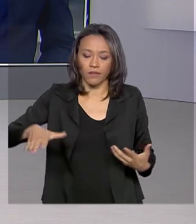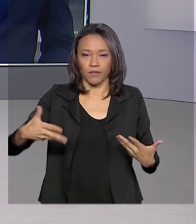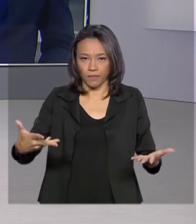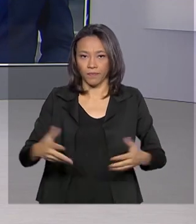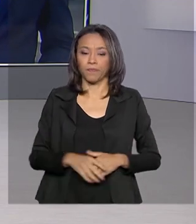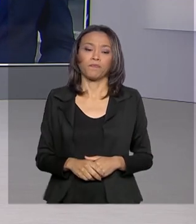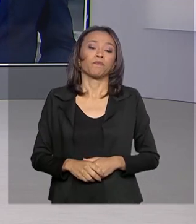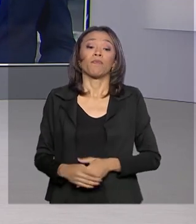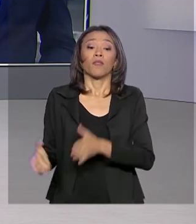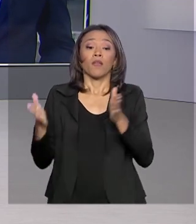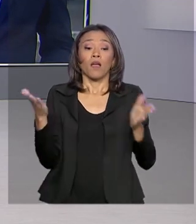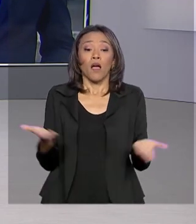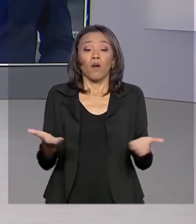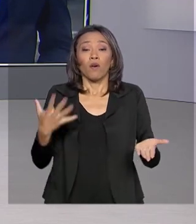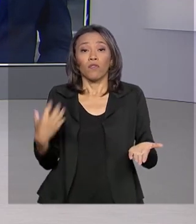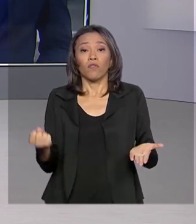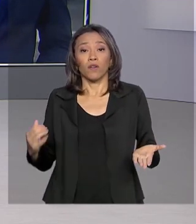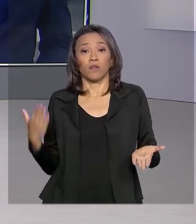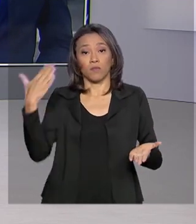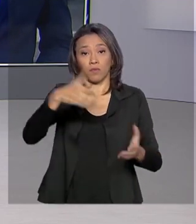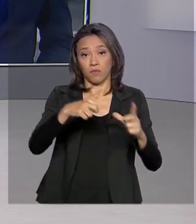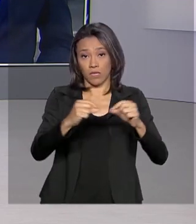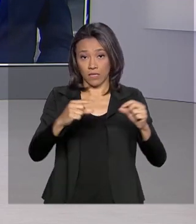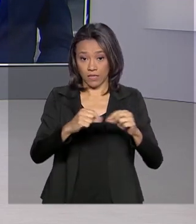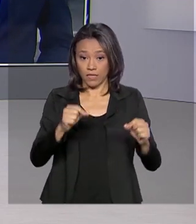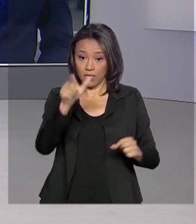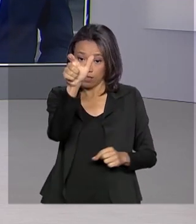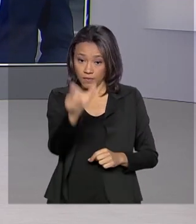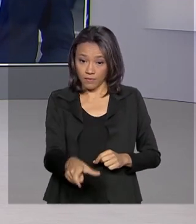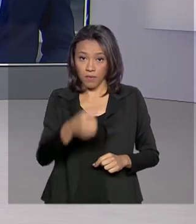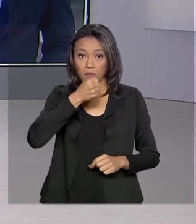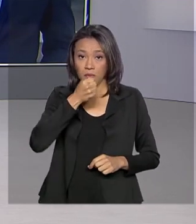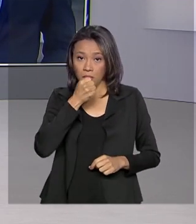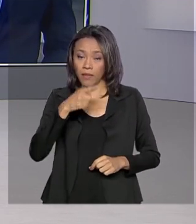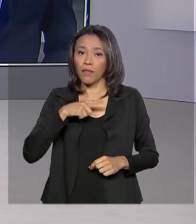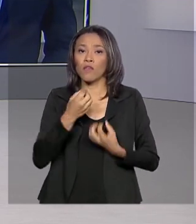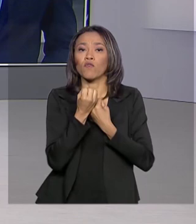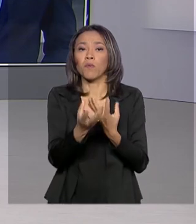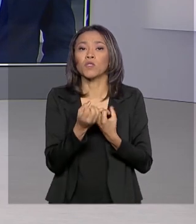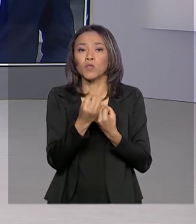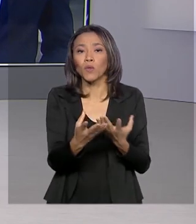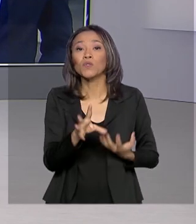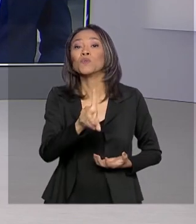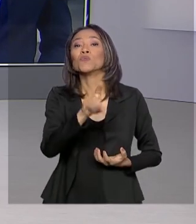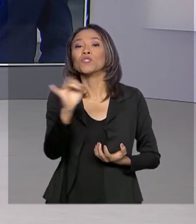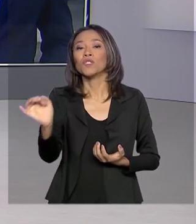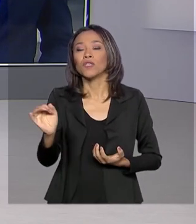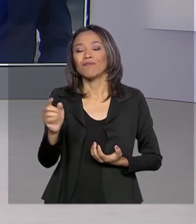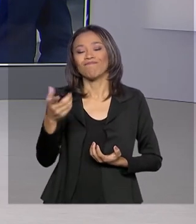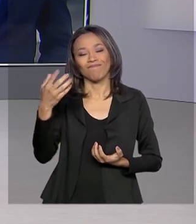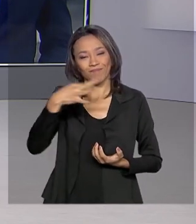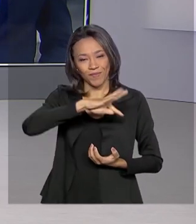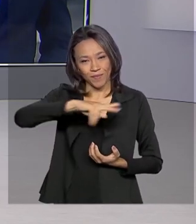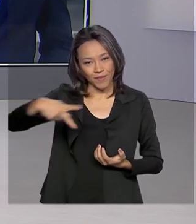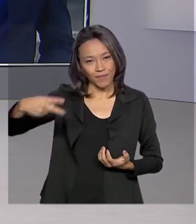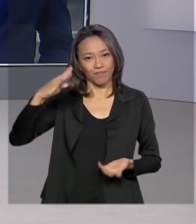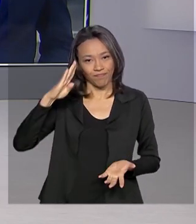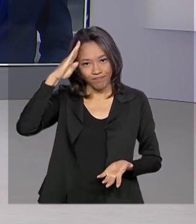Do Rio de Janeiro, gente segue para Brasília. O repórter Glauco de Queiroz traz para a gente as informações do dia do presidente. Bom dia, Glauco.